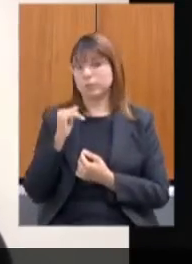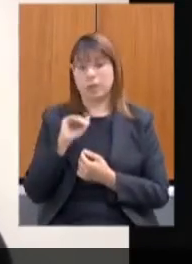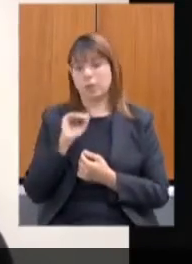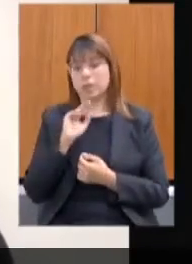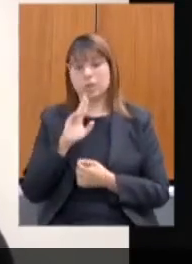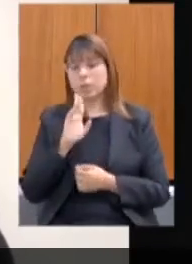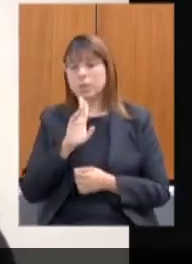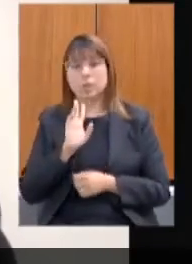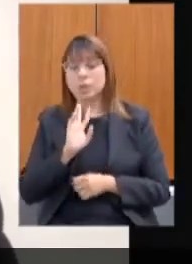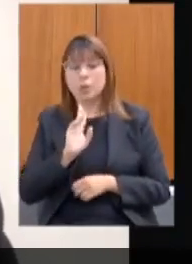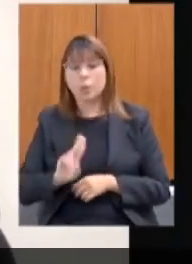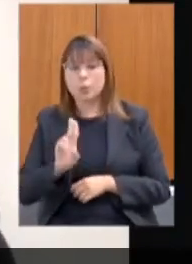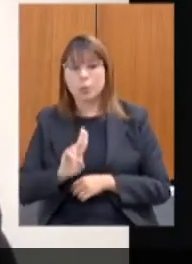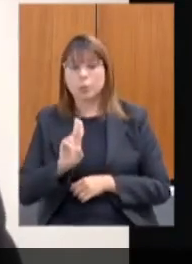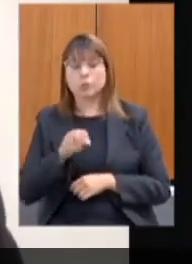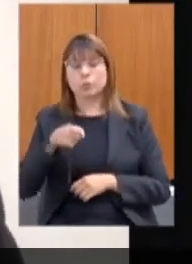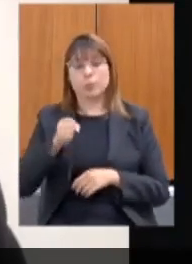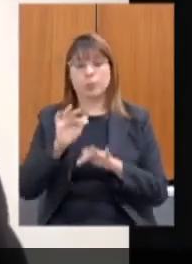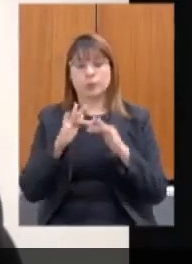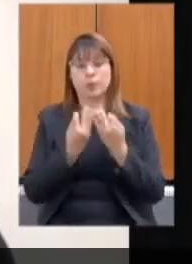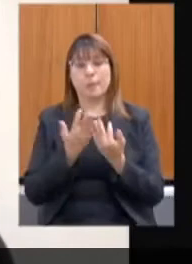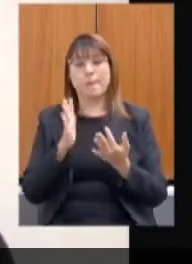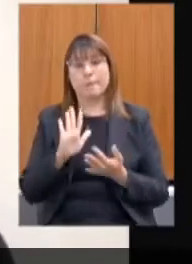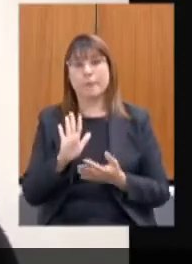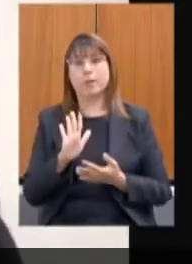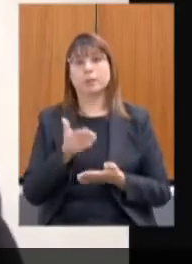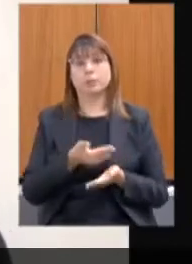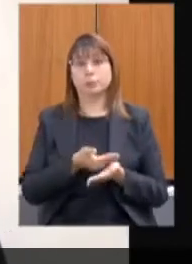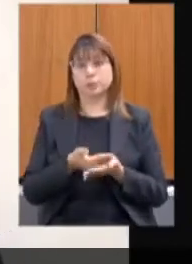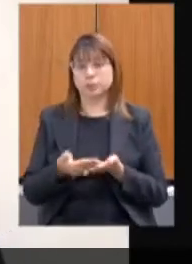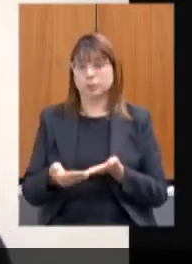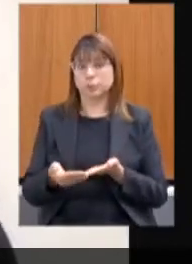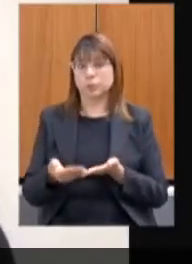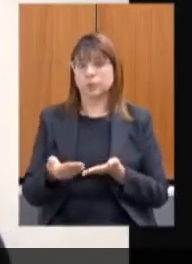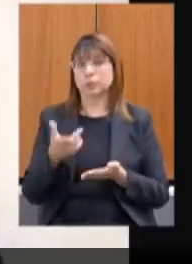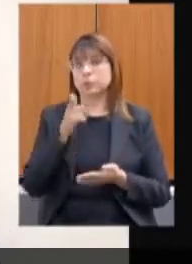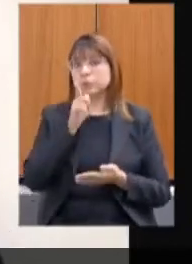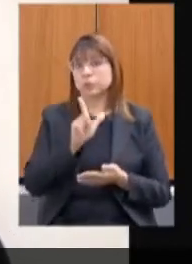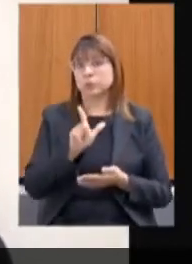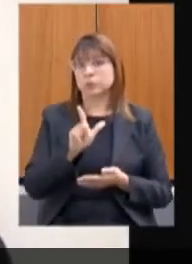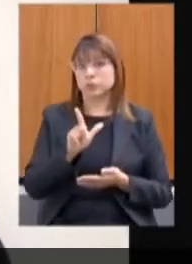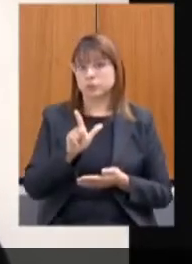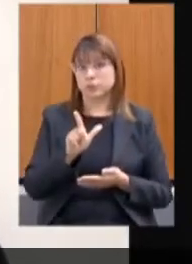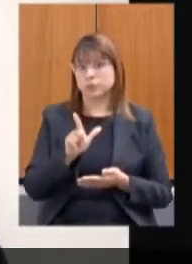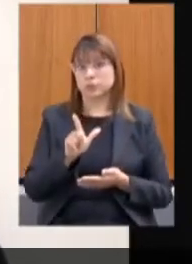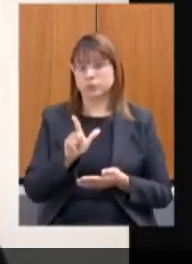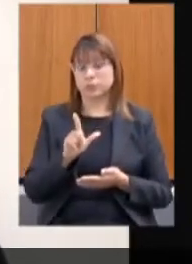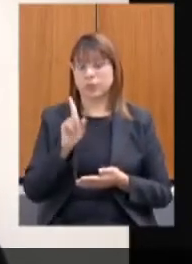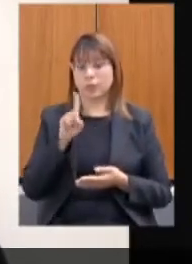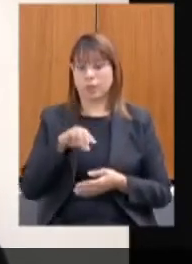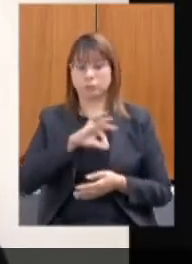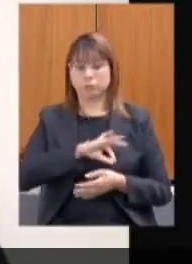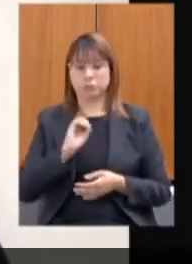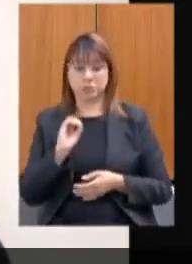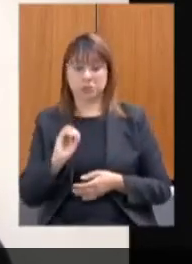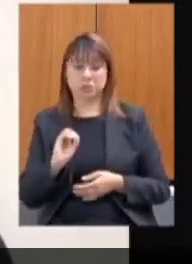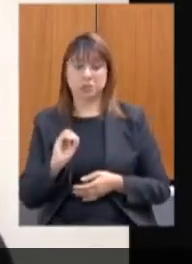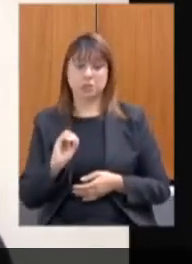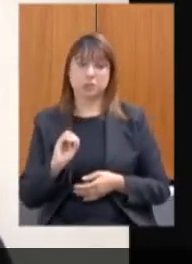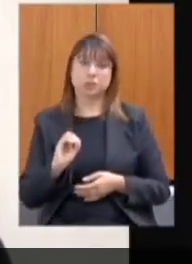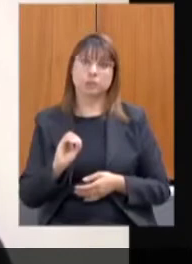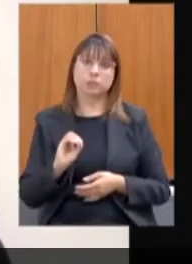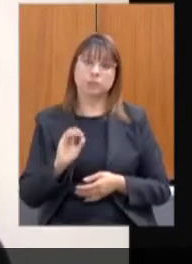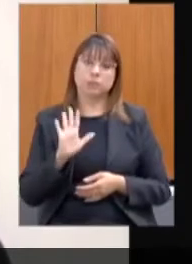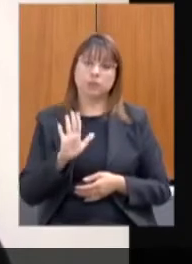Família, mas que de repente passaram a ter recurso e renda zero ou próxima de zero e que não